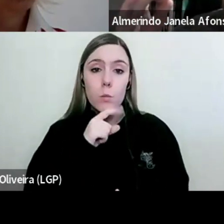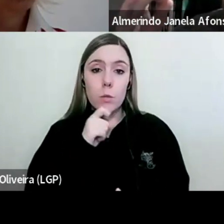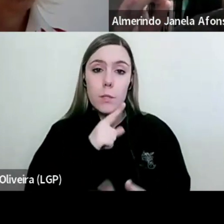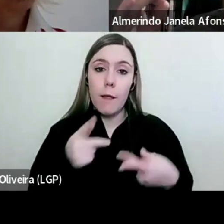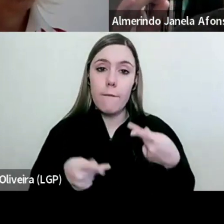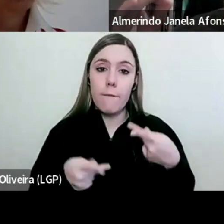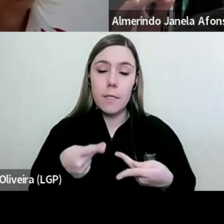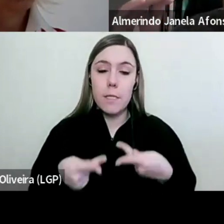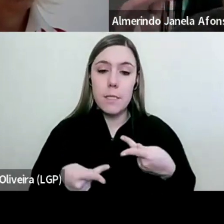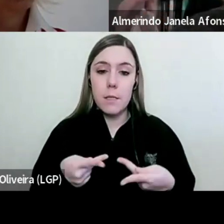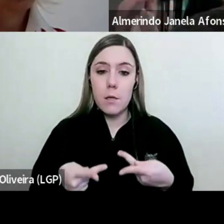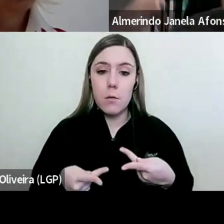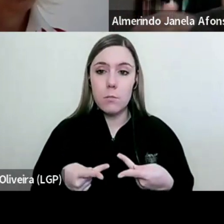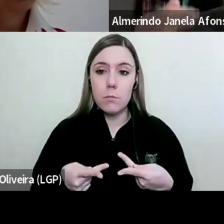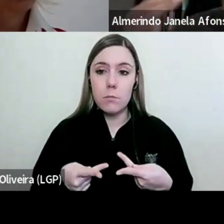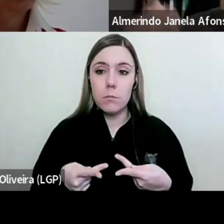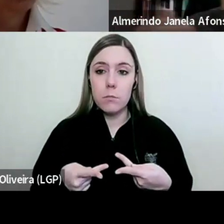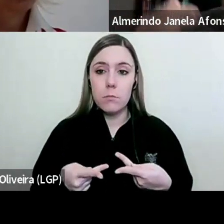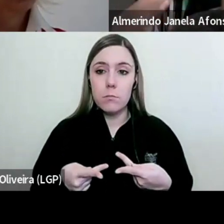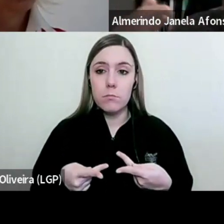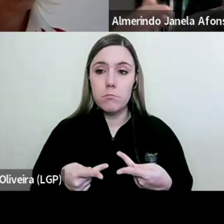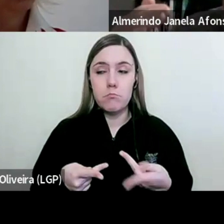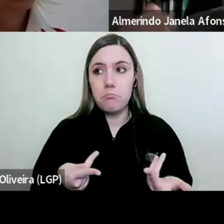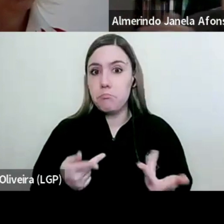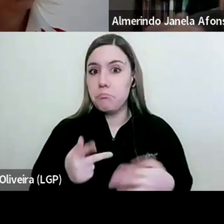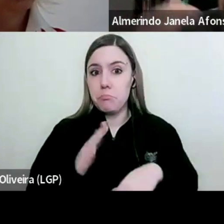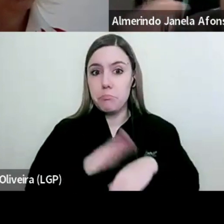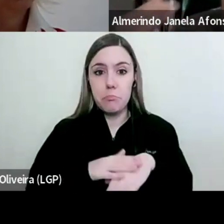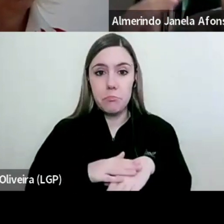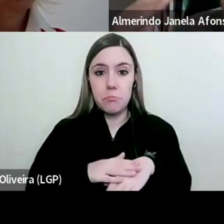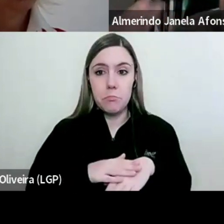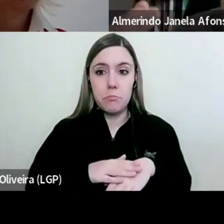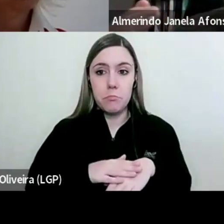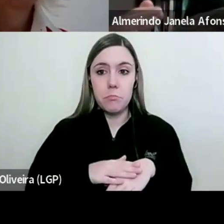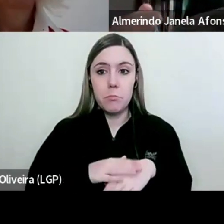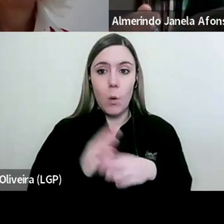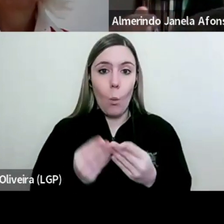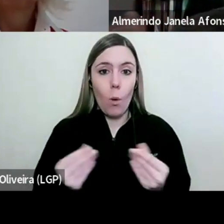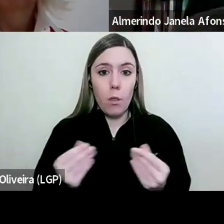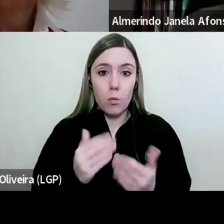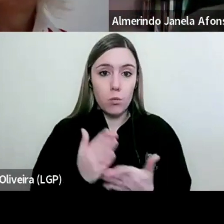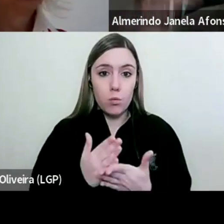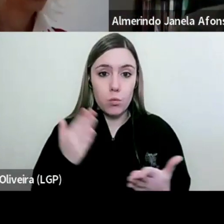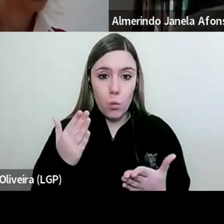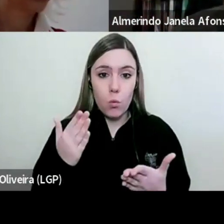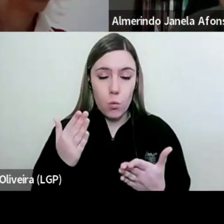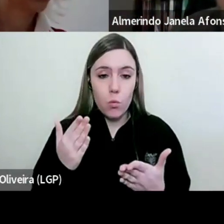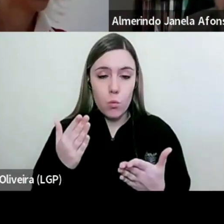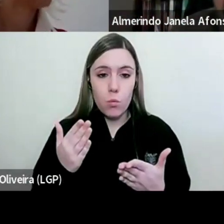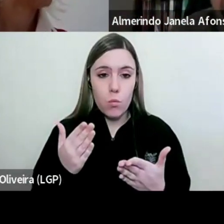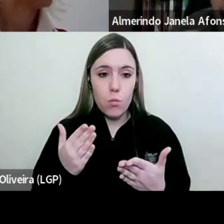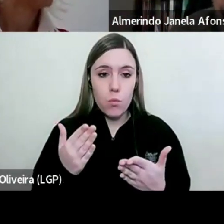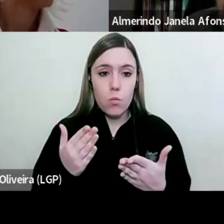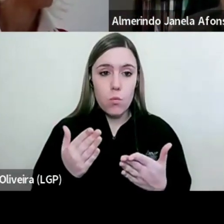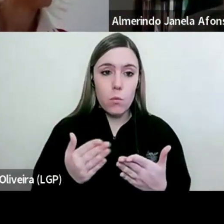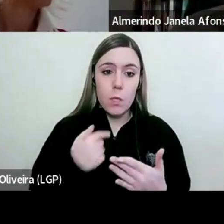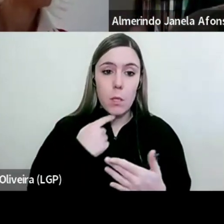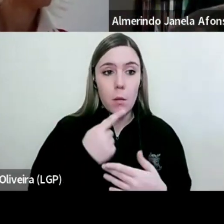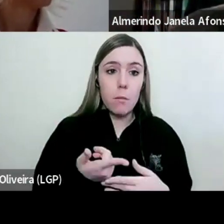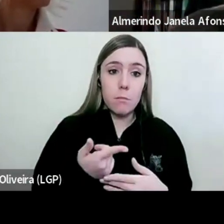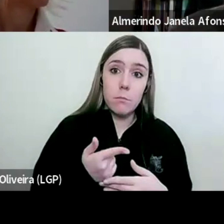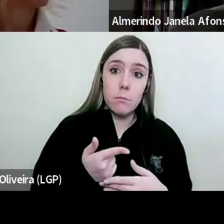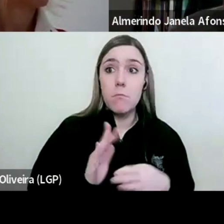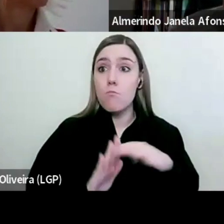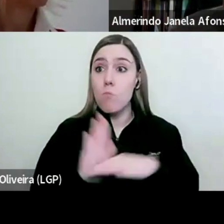por uma natureza meramente qualitativa, com a simples menção apto